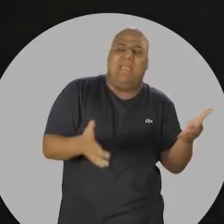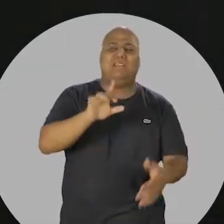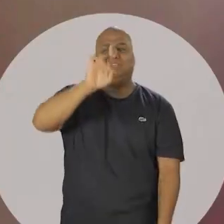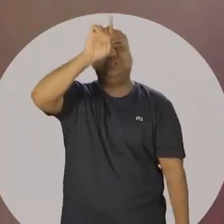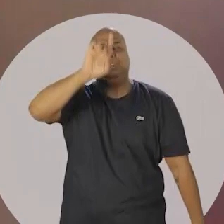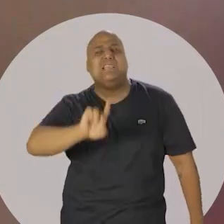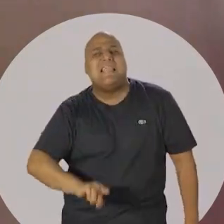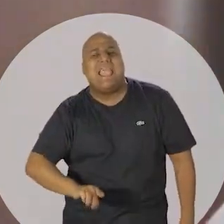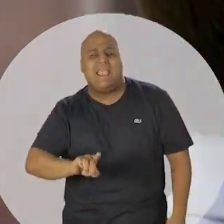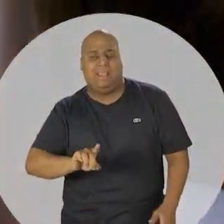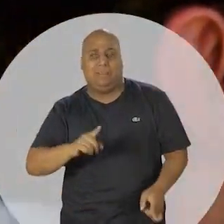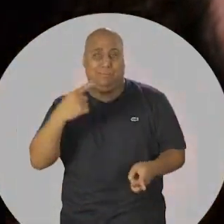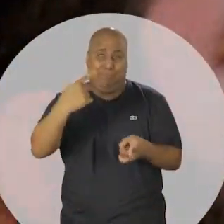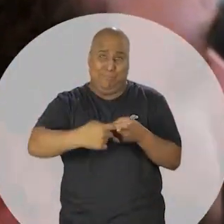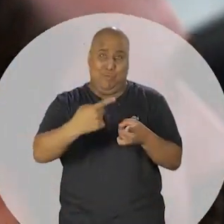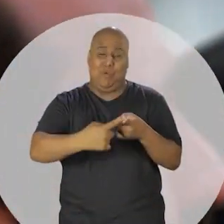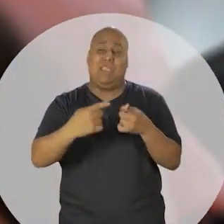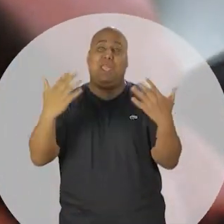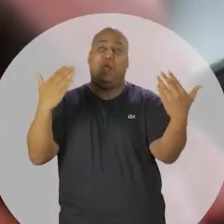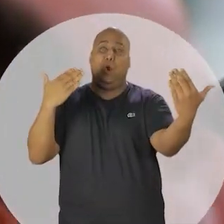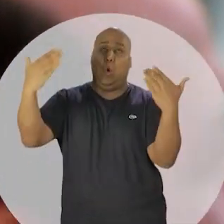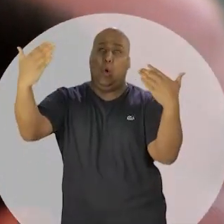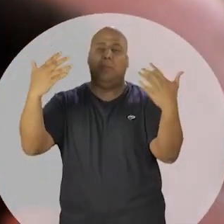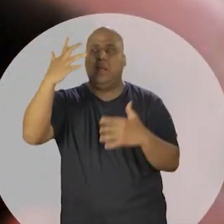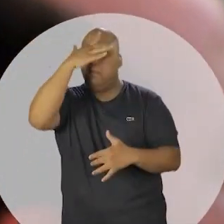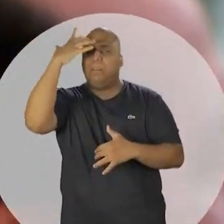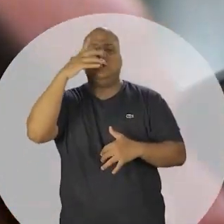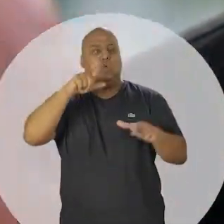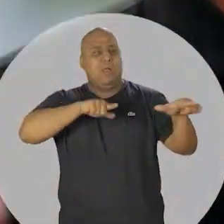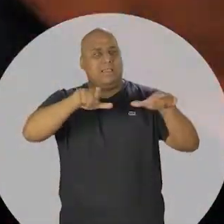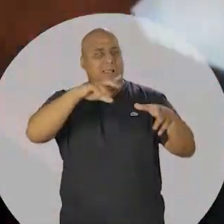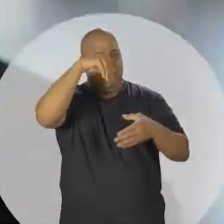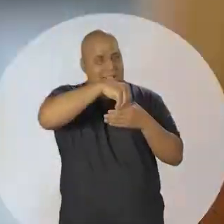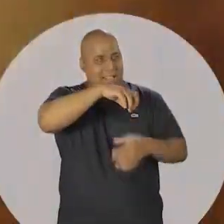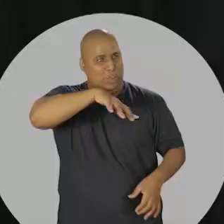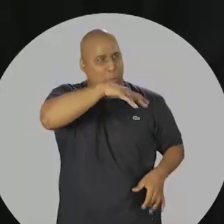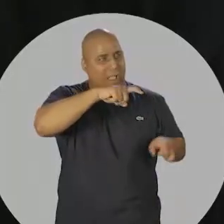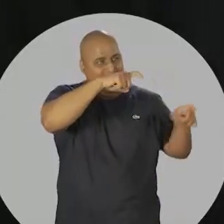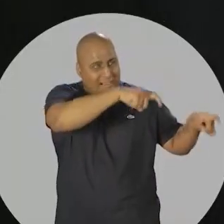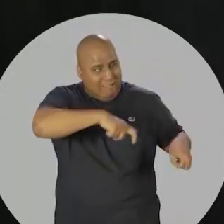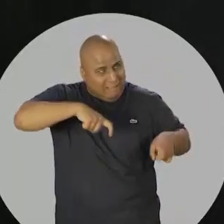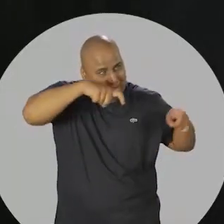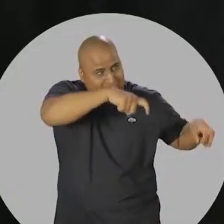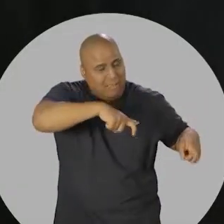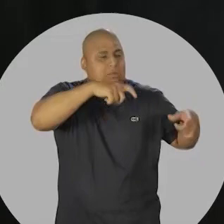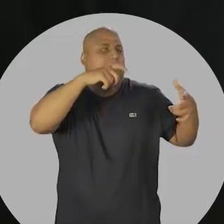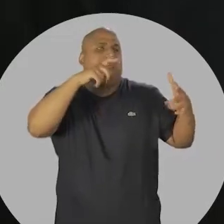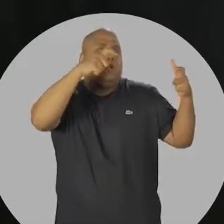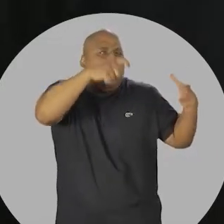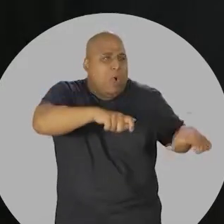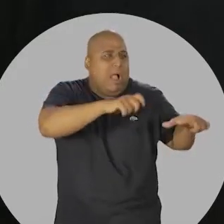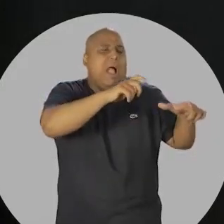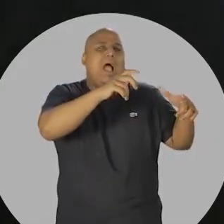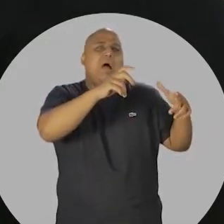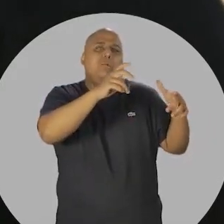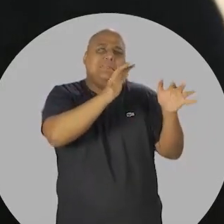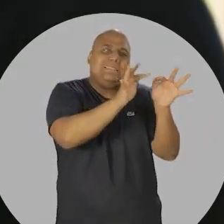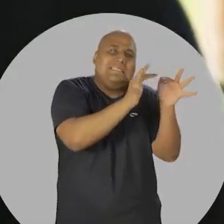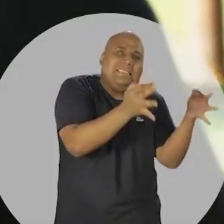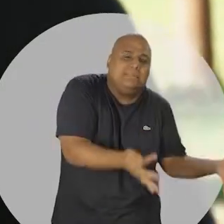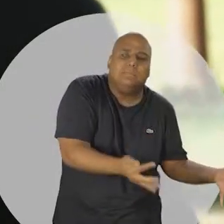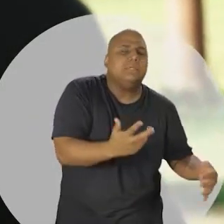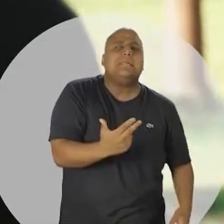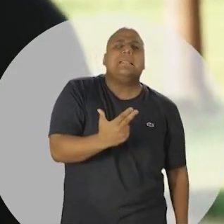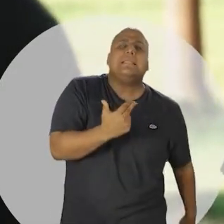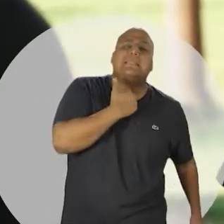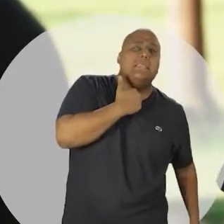Que, enfim, estão sendo igualados aí como se fosse um trabalhador rural do semiárido, do fundão da Amazônia, ou da área